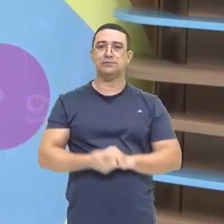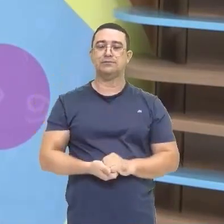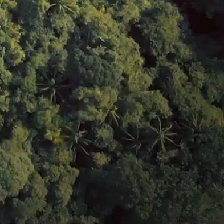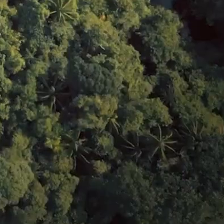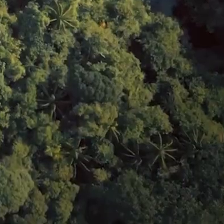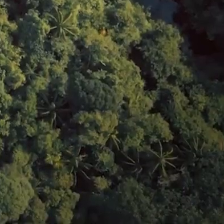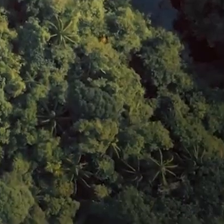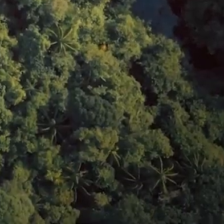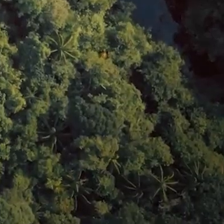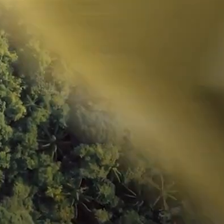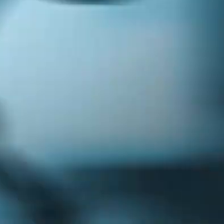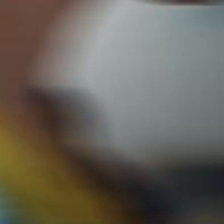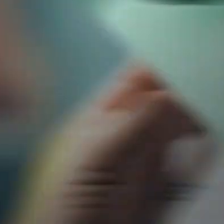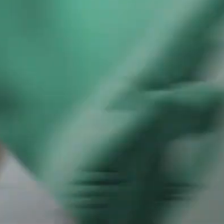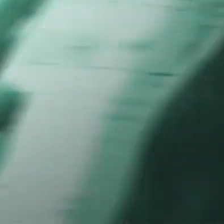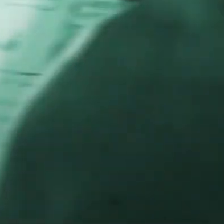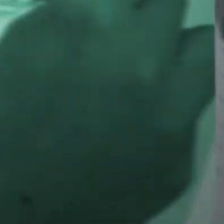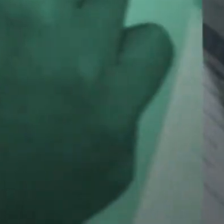Do nosso país